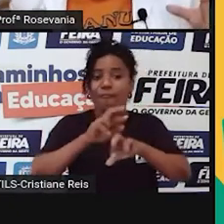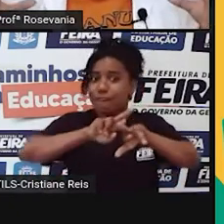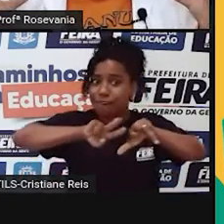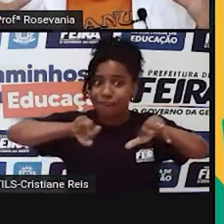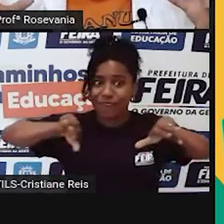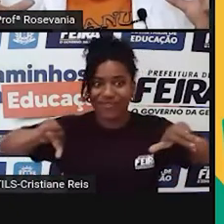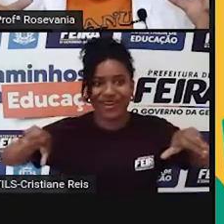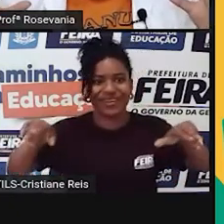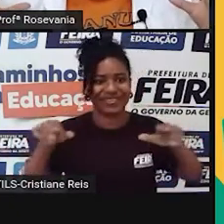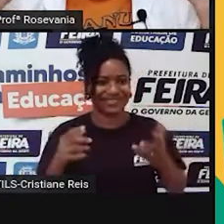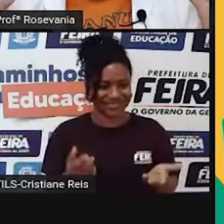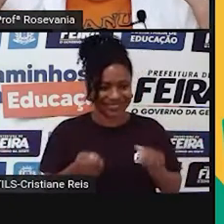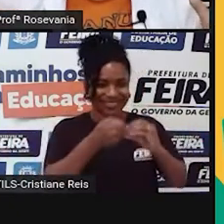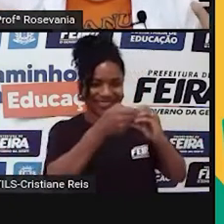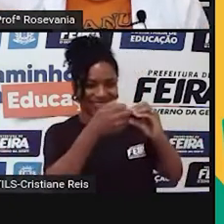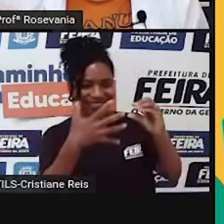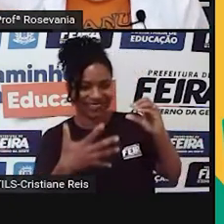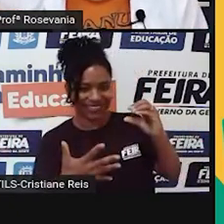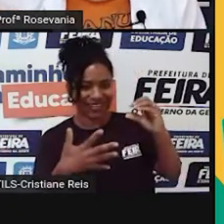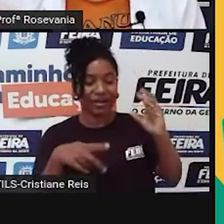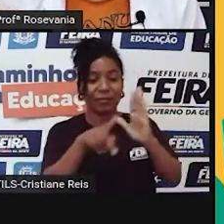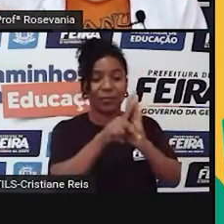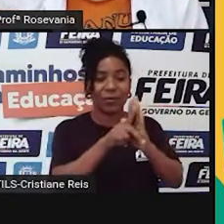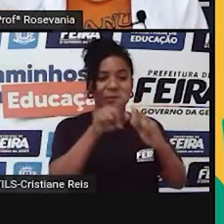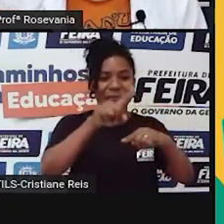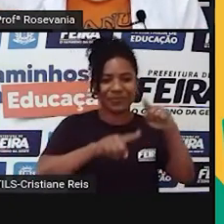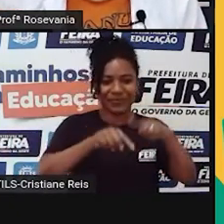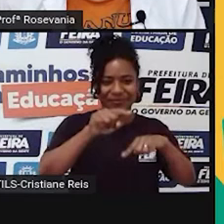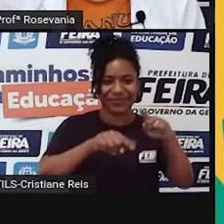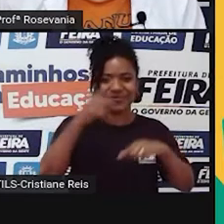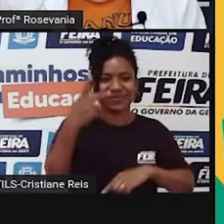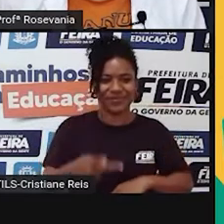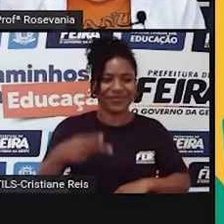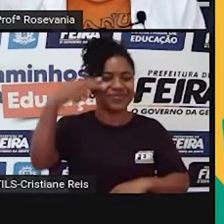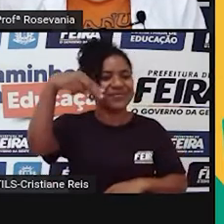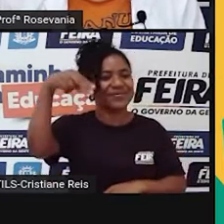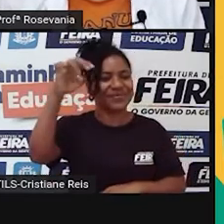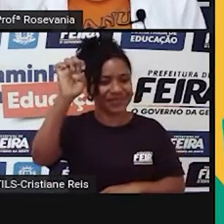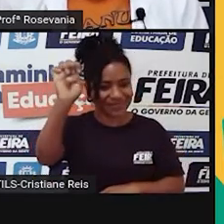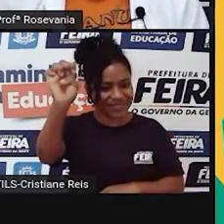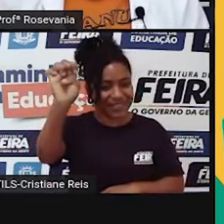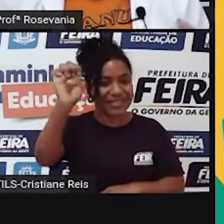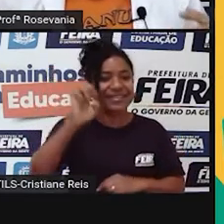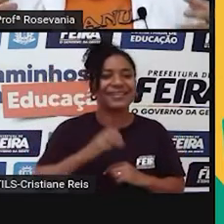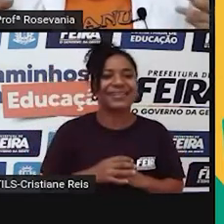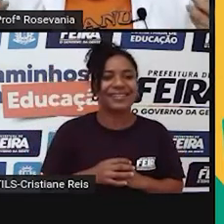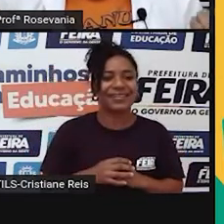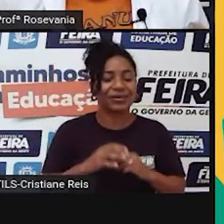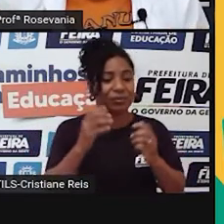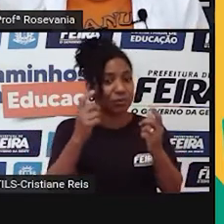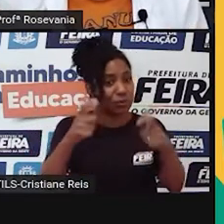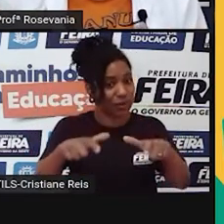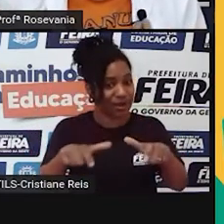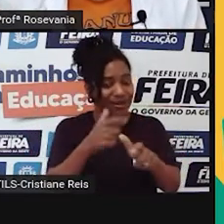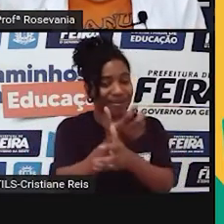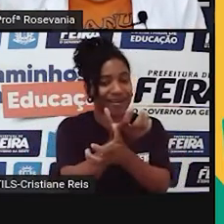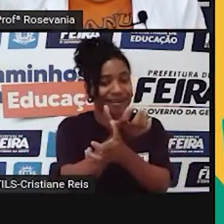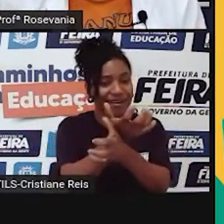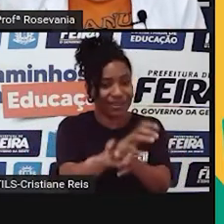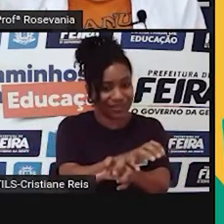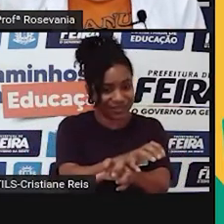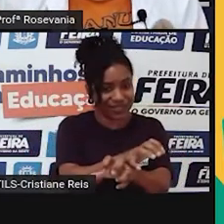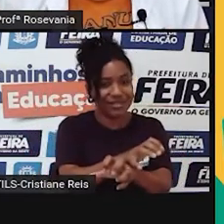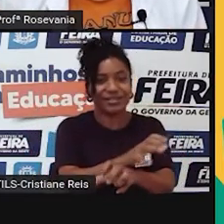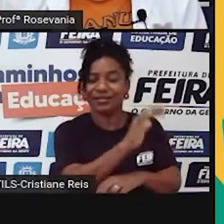essa coisa da vestimenta e envolver o couro, justamente pelo fato da caatinga, e que tem aquelas plantas, né,